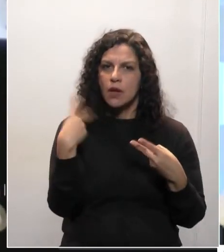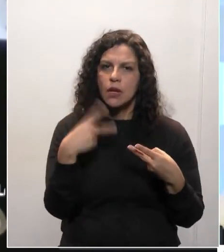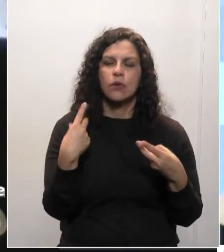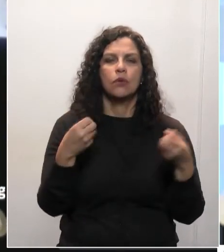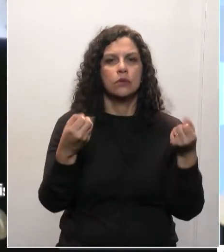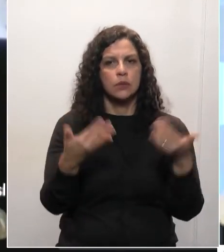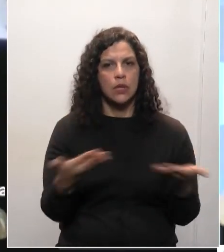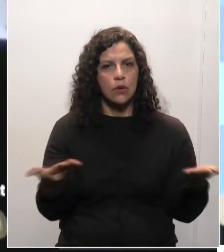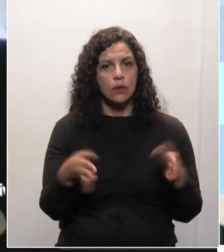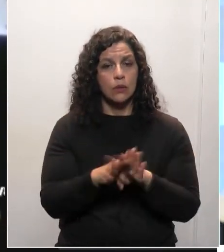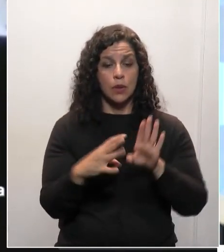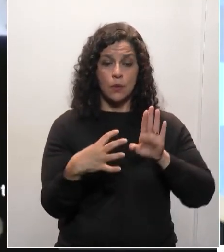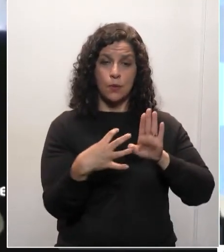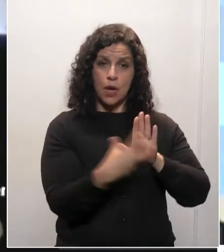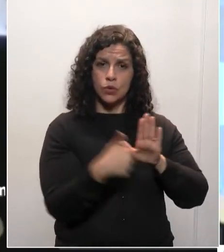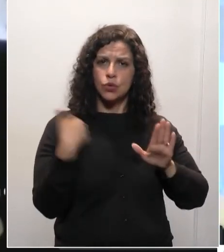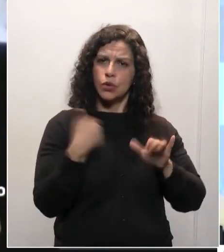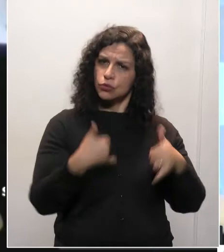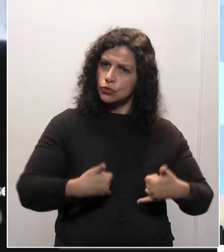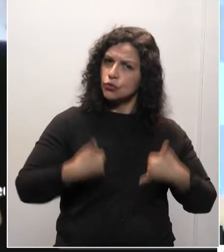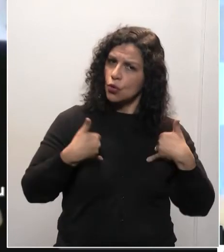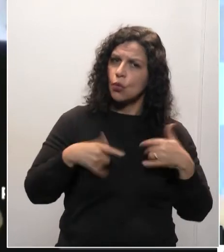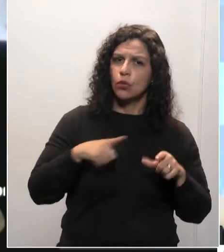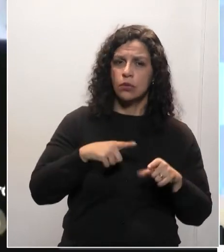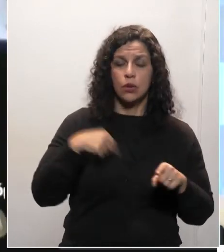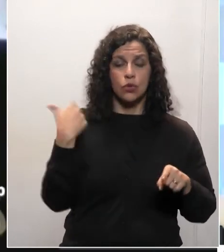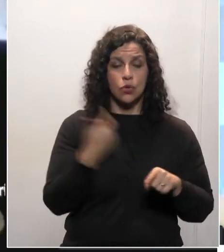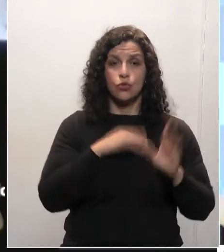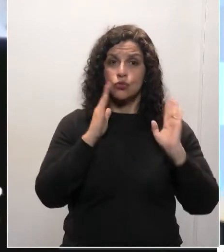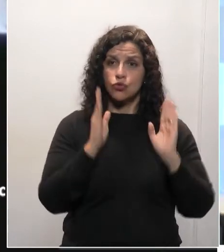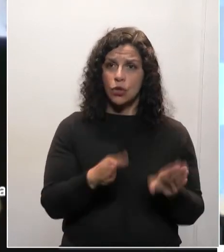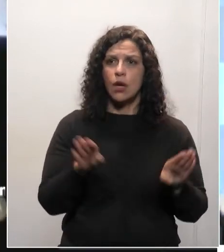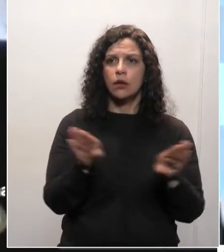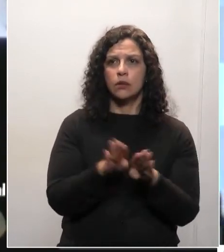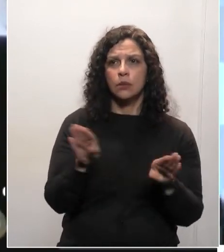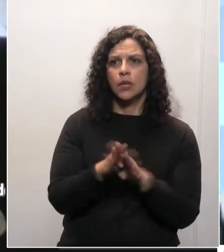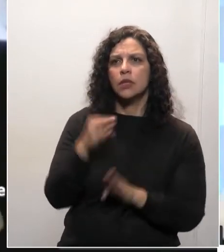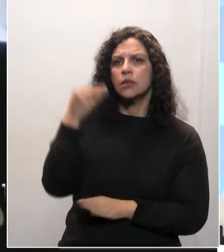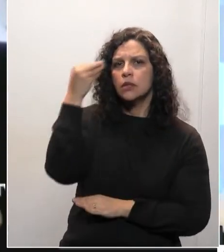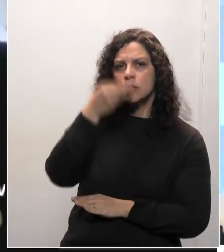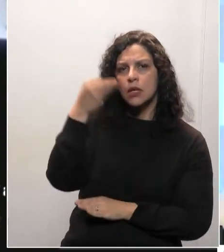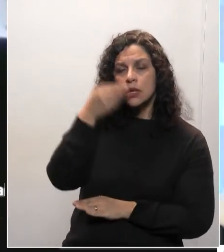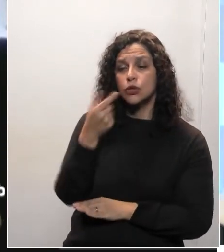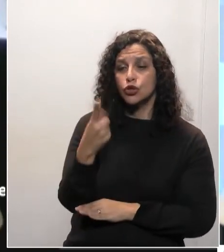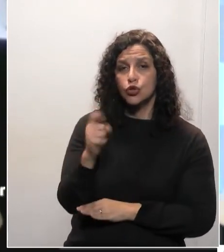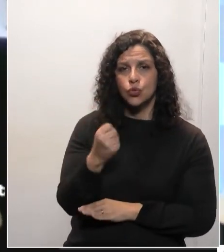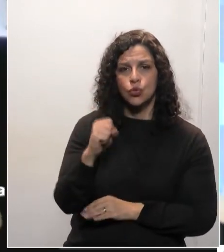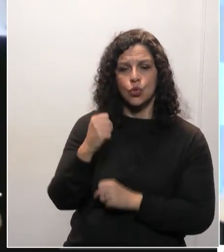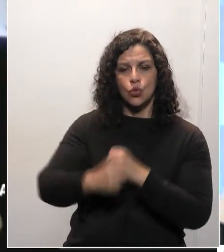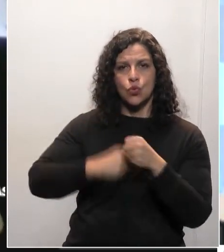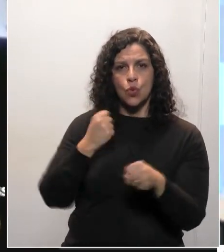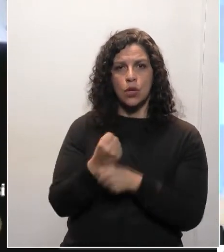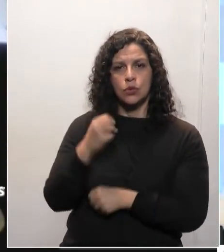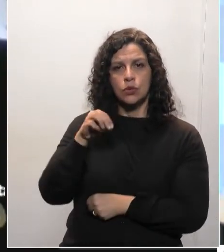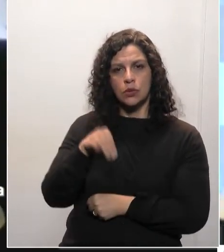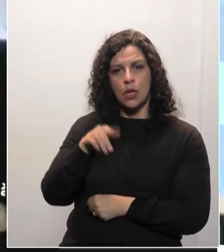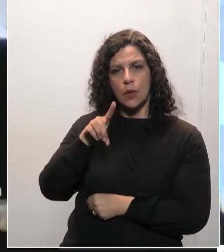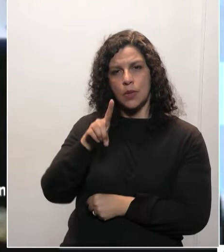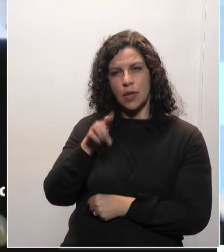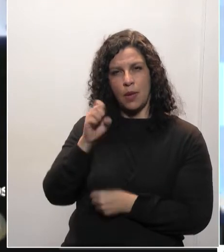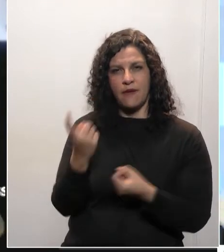dizer que este partido nos enche de orgulho. Eu, que, como já sei, há 18 anos sou filiado neste MDB,